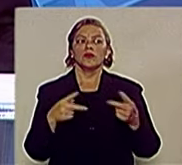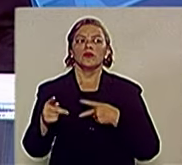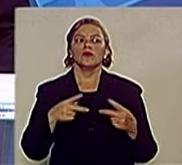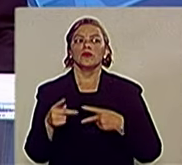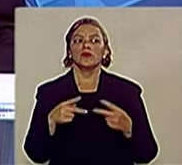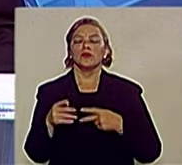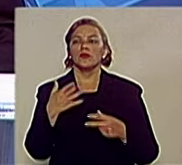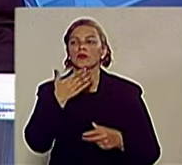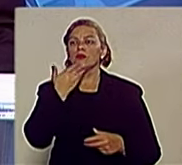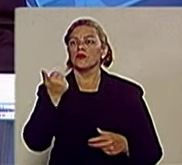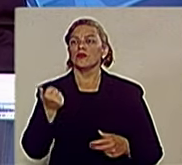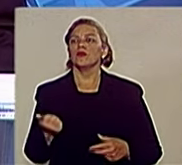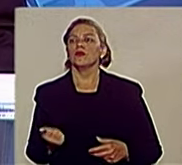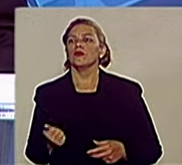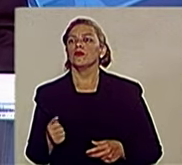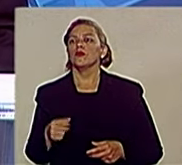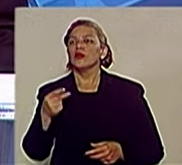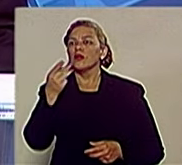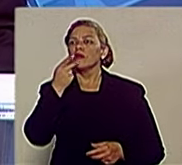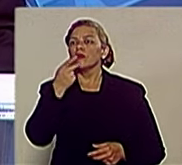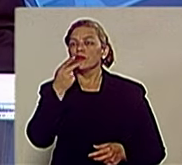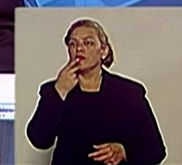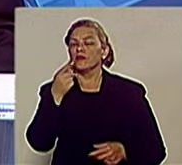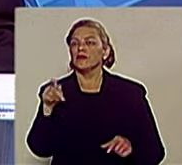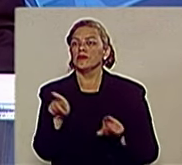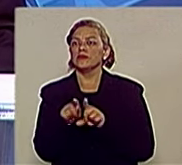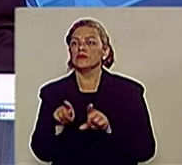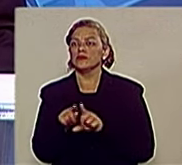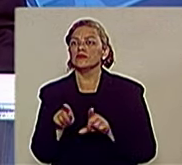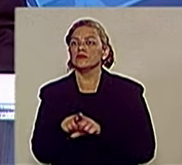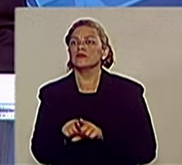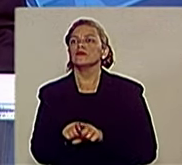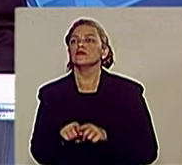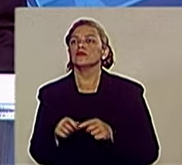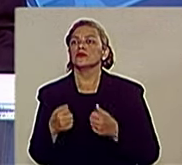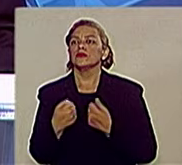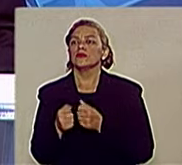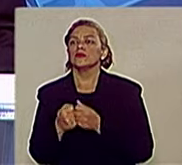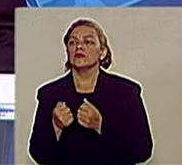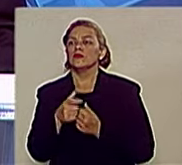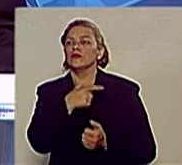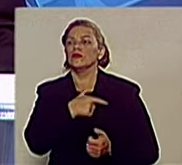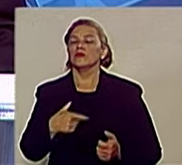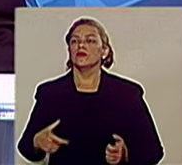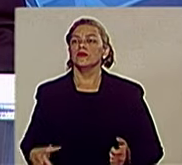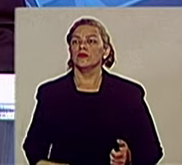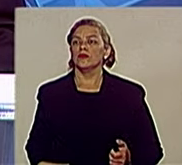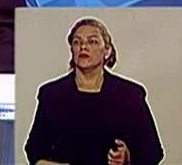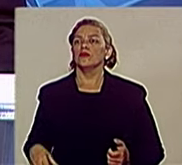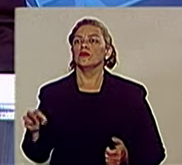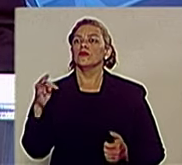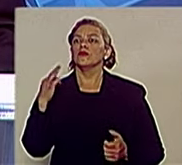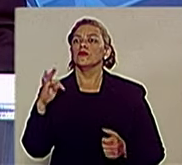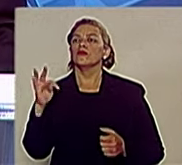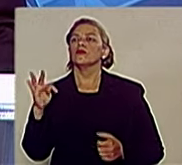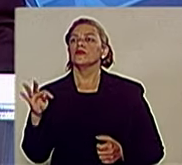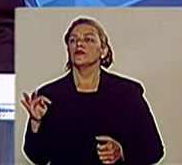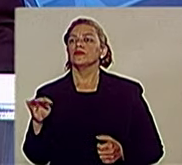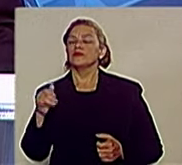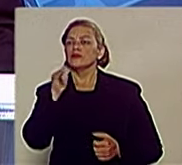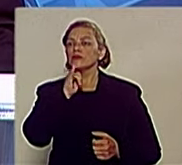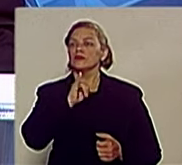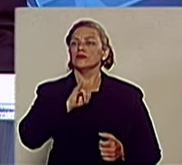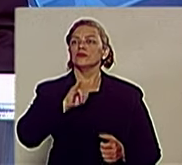deixar de falar das melhorias para o transporte público, onde a gente tem que agregar tecnologia, dando, por exemplo, informação ao